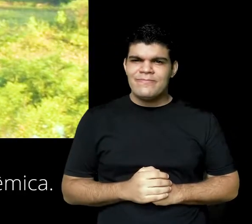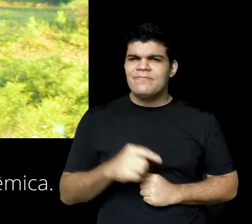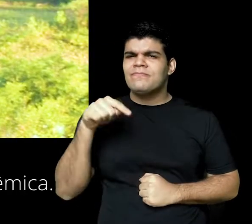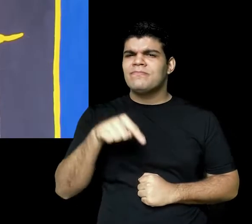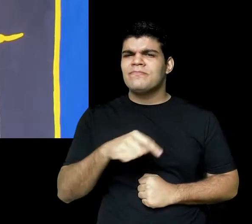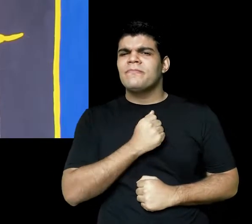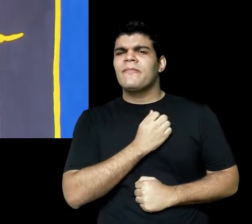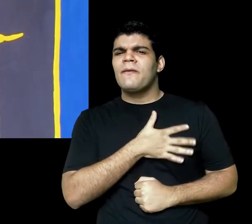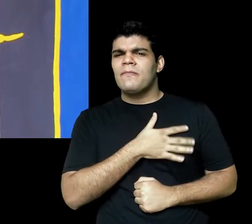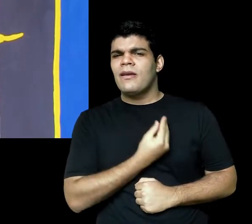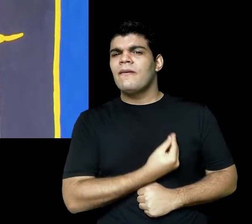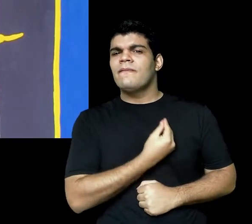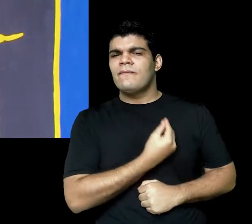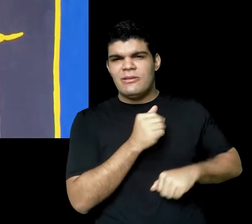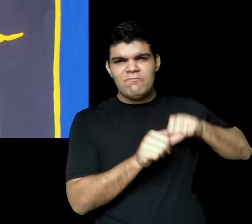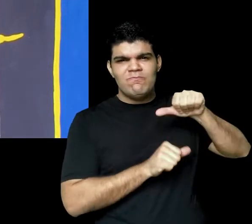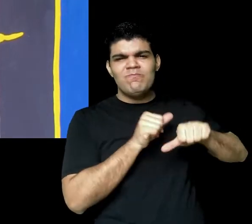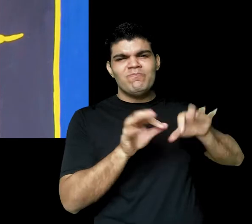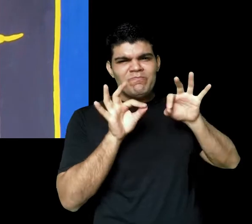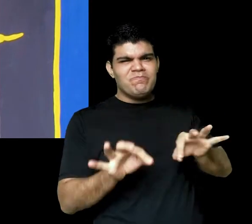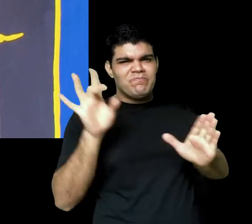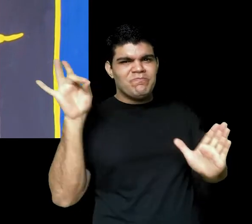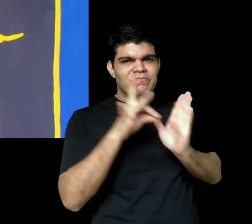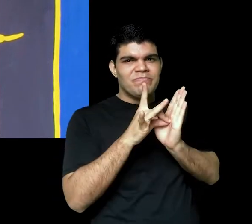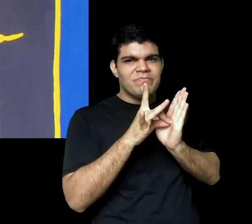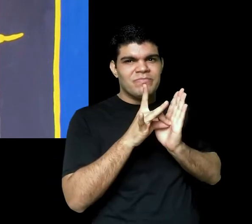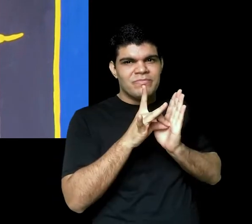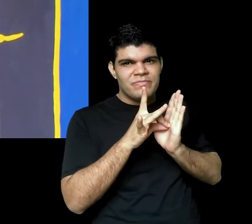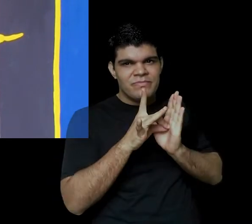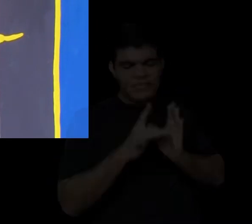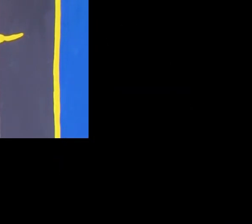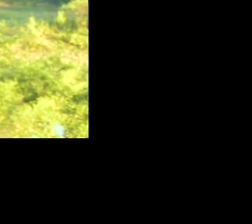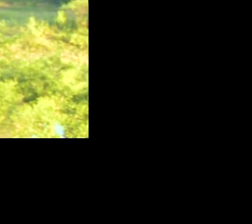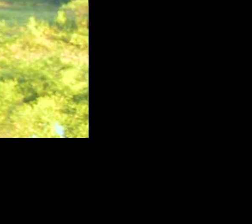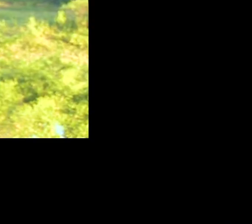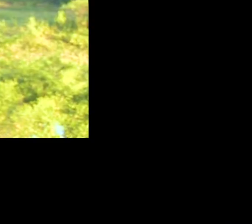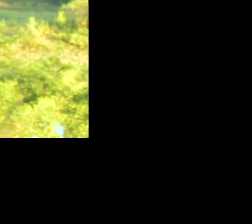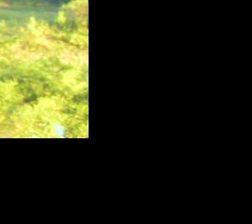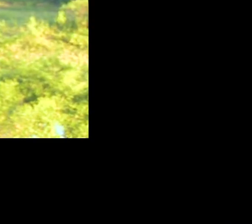desempenho na vida acadêmica. Porque o IEFPE, ele realmente muda vidas.